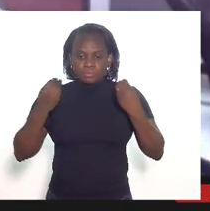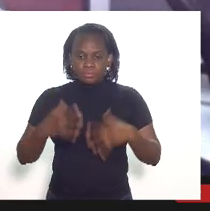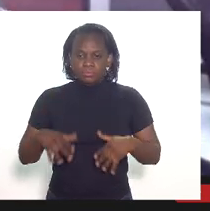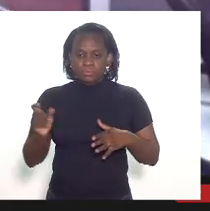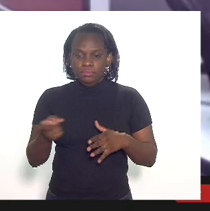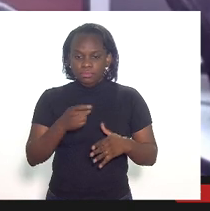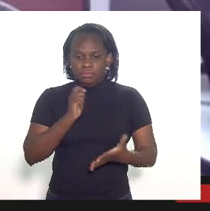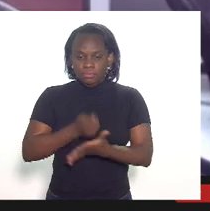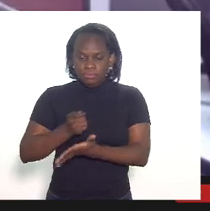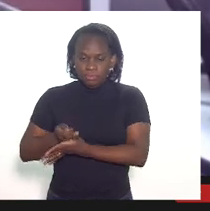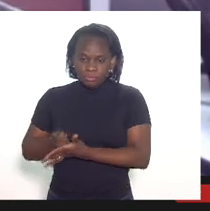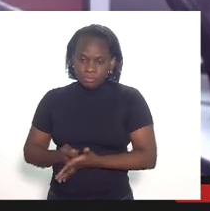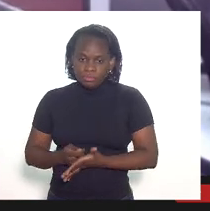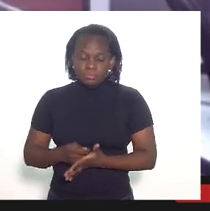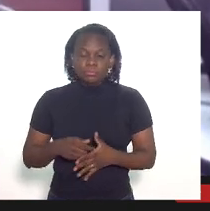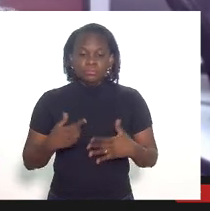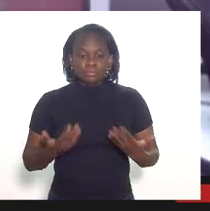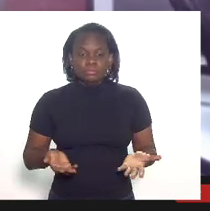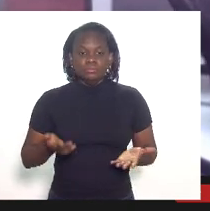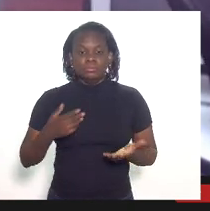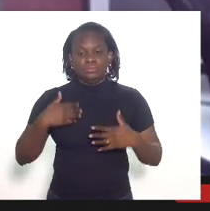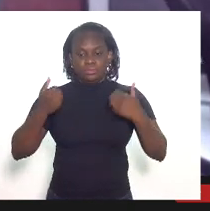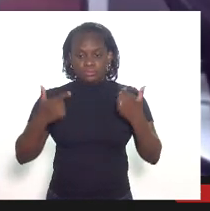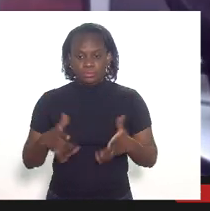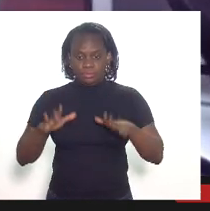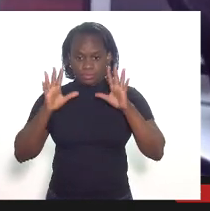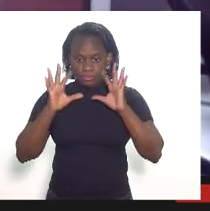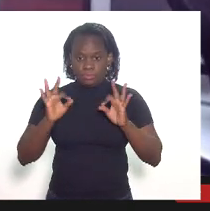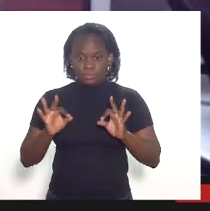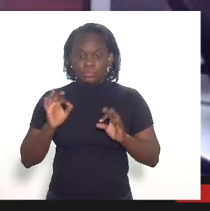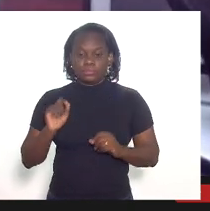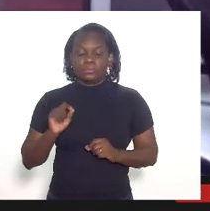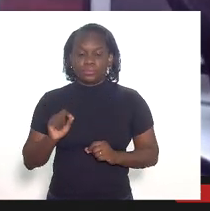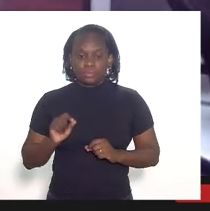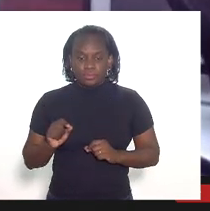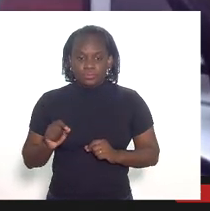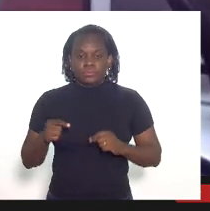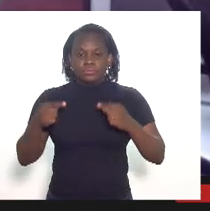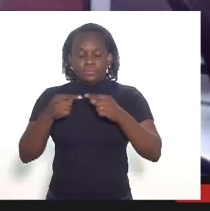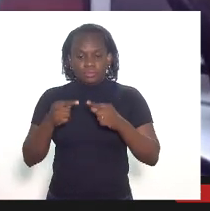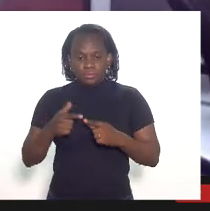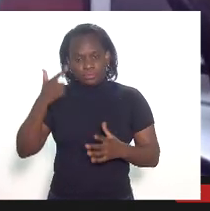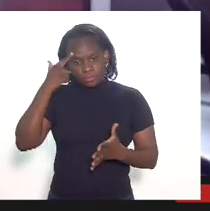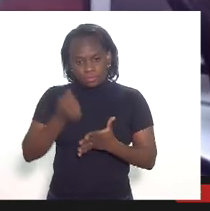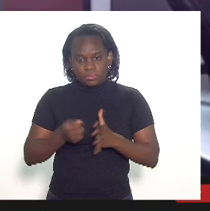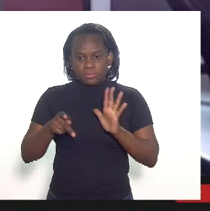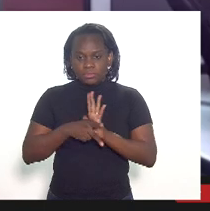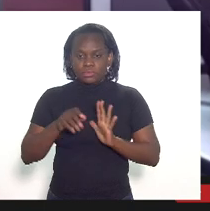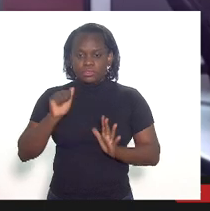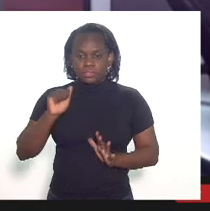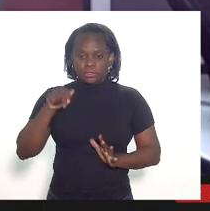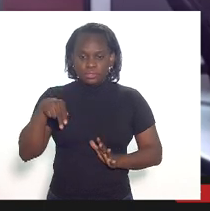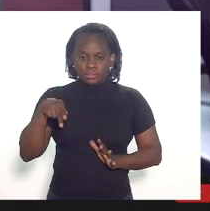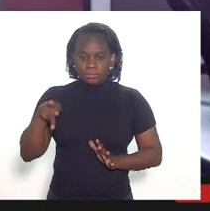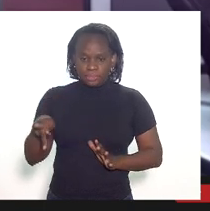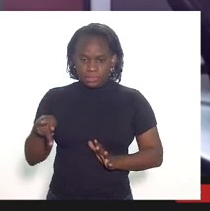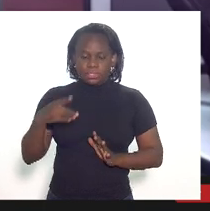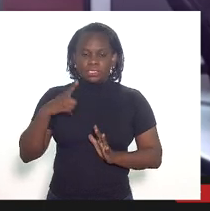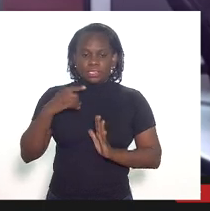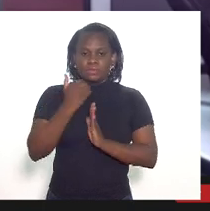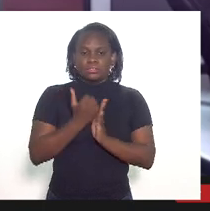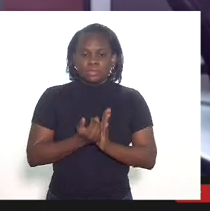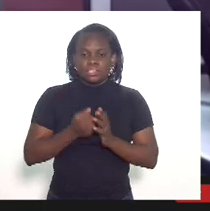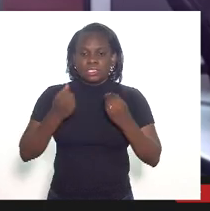tributos primeiramente devo chamar atenção que de acordo com a resolução da INP são dedutíveis os